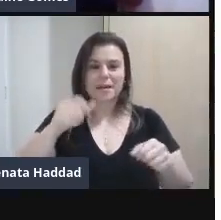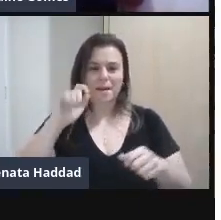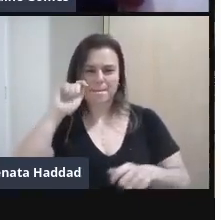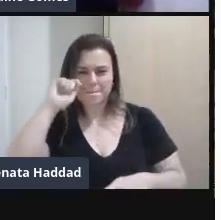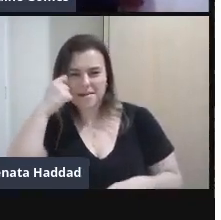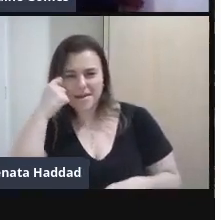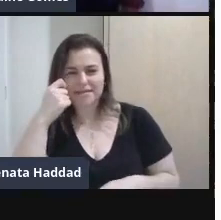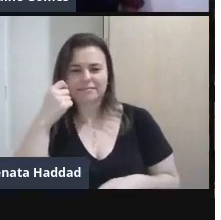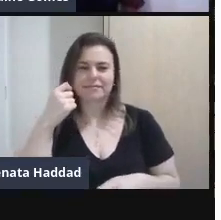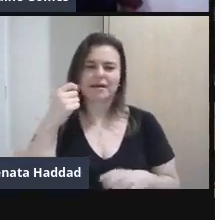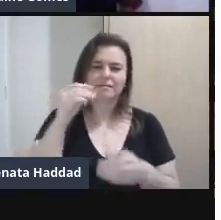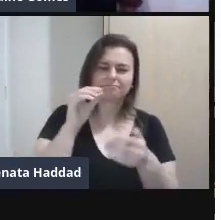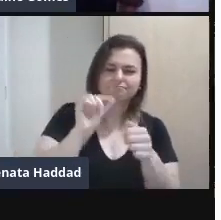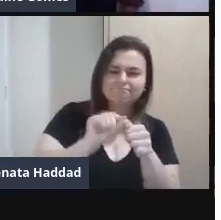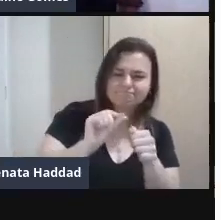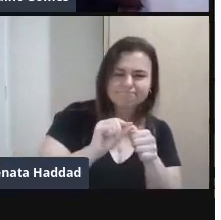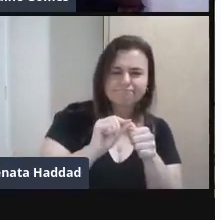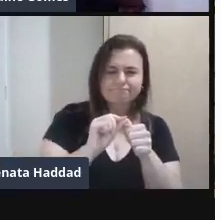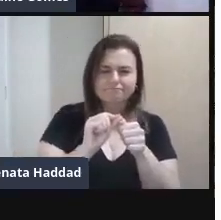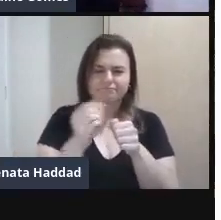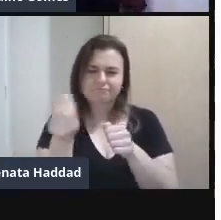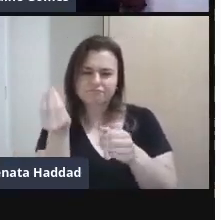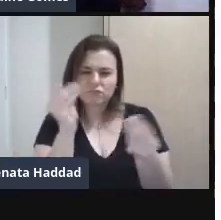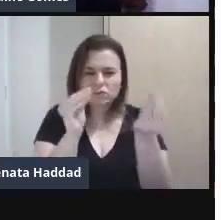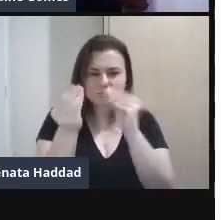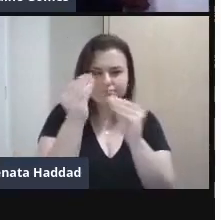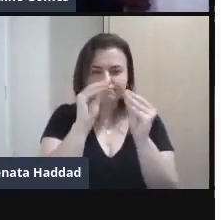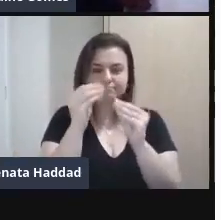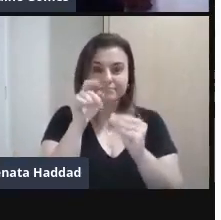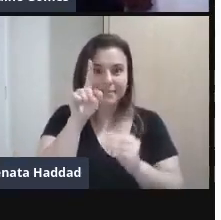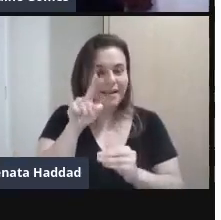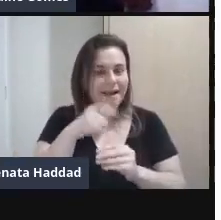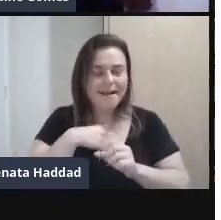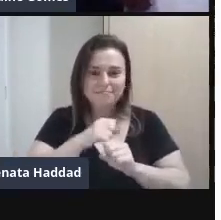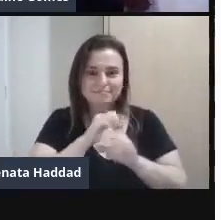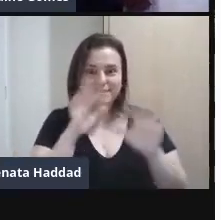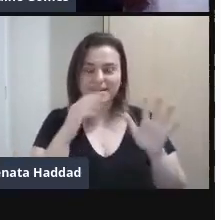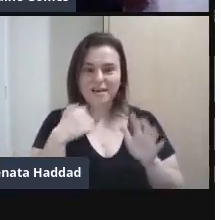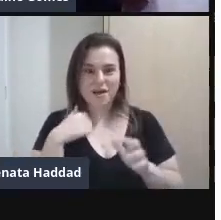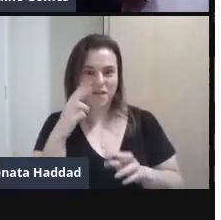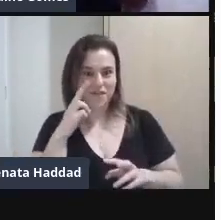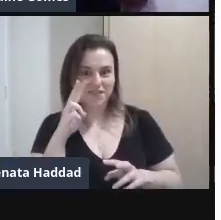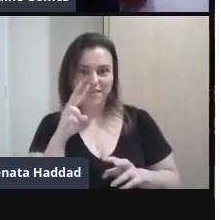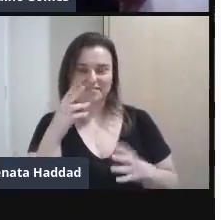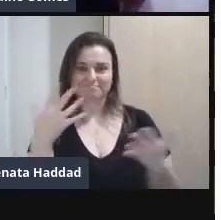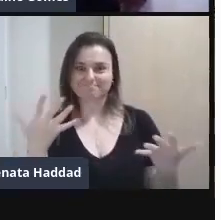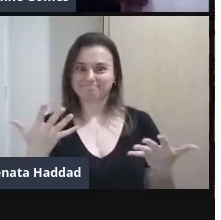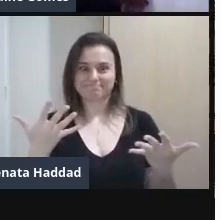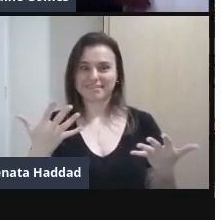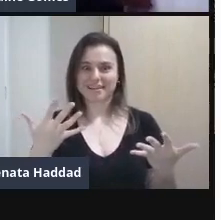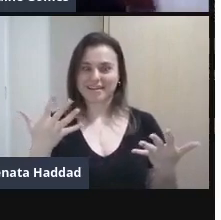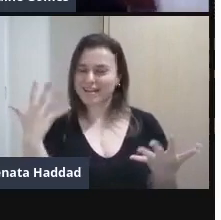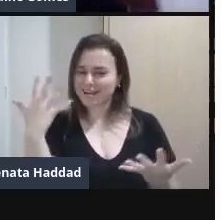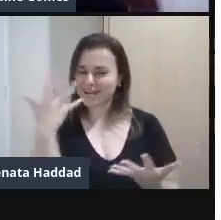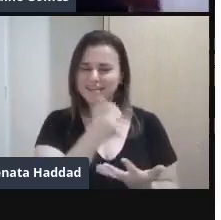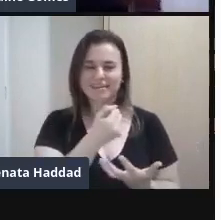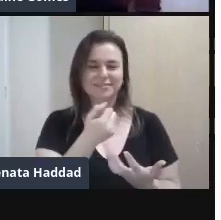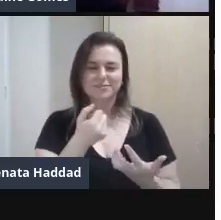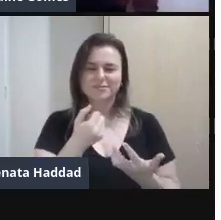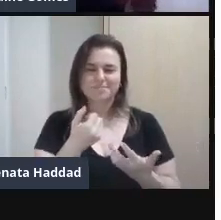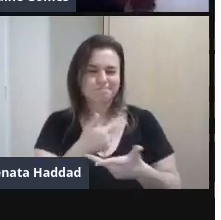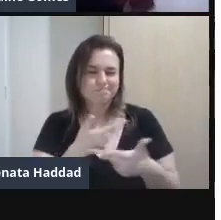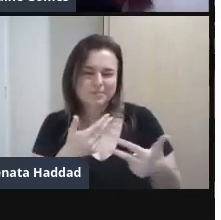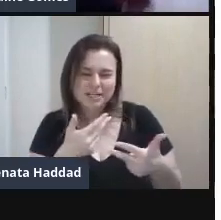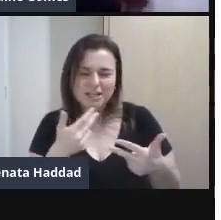ela ia Compondo também Não é incrível Gente Olha só Que vislumbre Que contemporaneidade